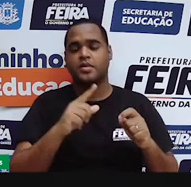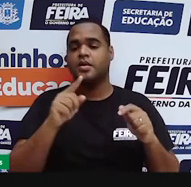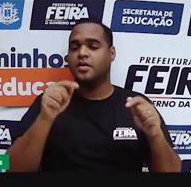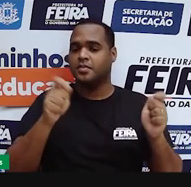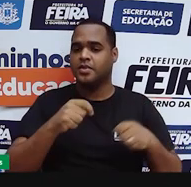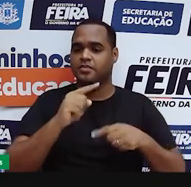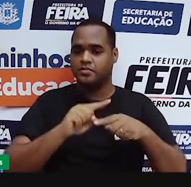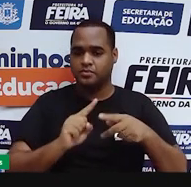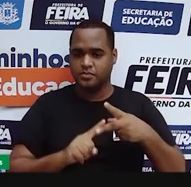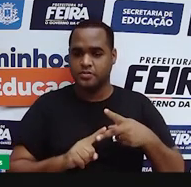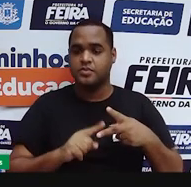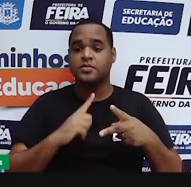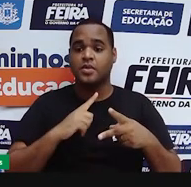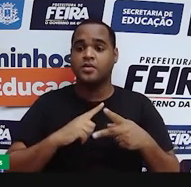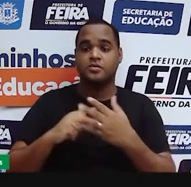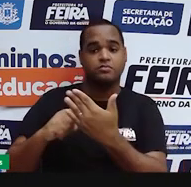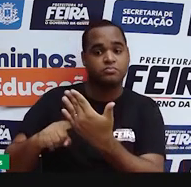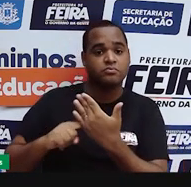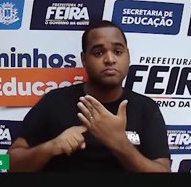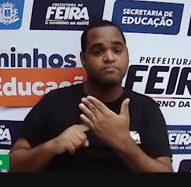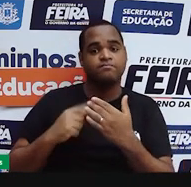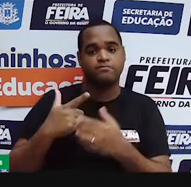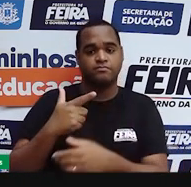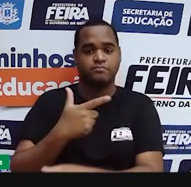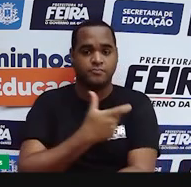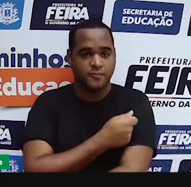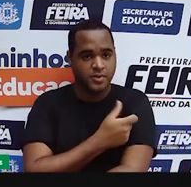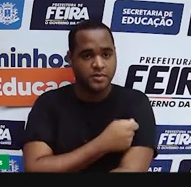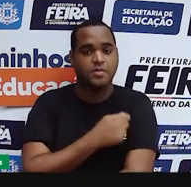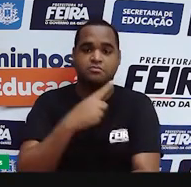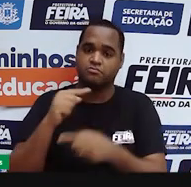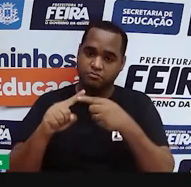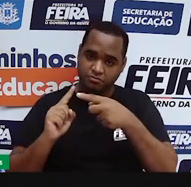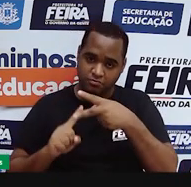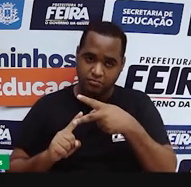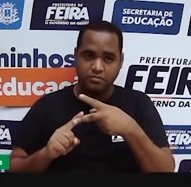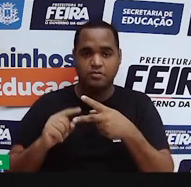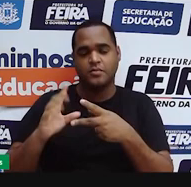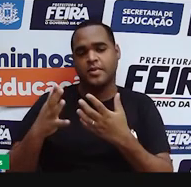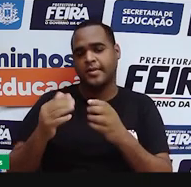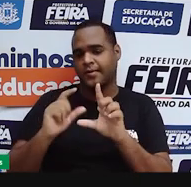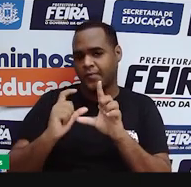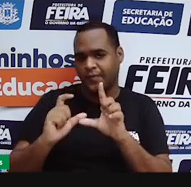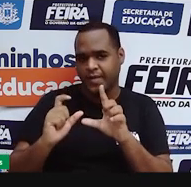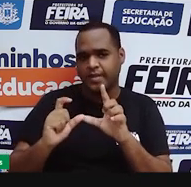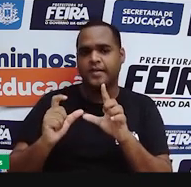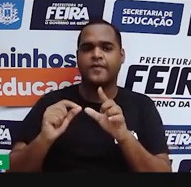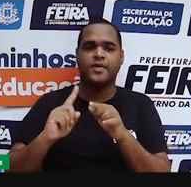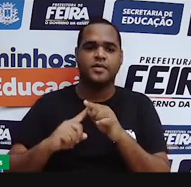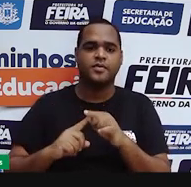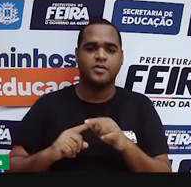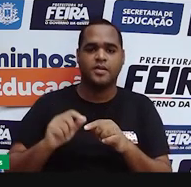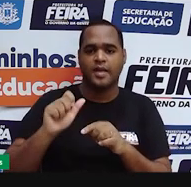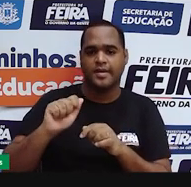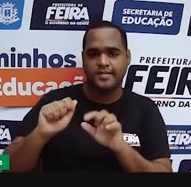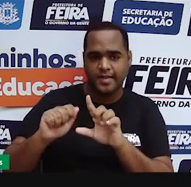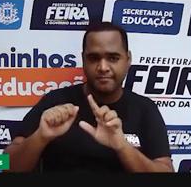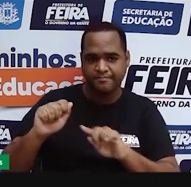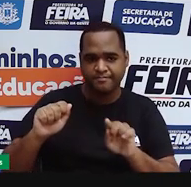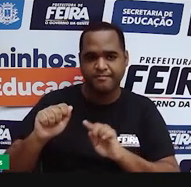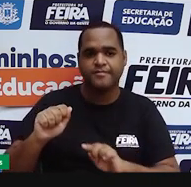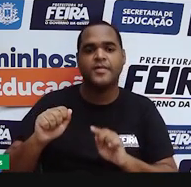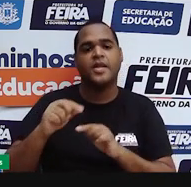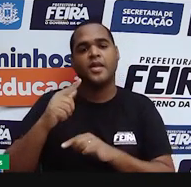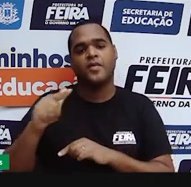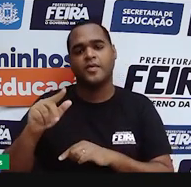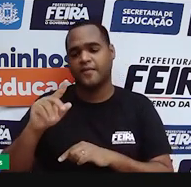doses da vacina. Isso, claro, no caso das vacinas que são de duas doses. Como é o caso da Coronavac, a AstraZeneca e a Pfizer. Então, isso